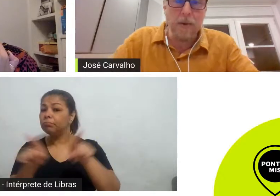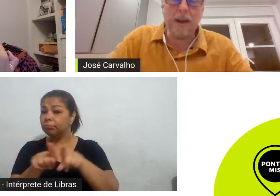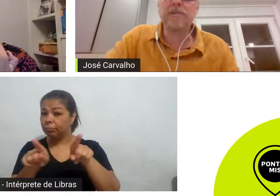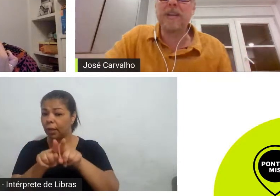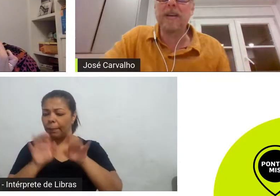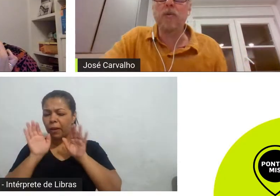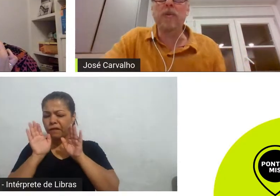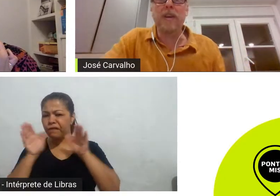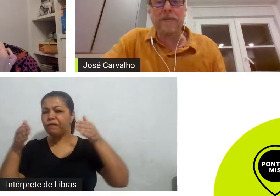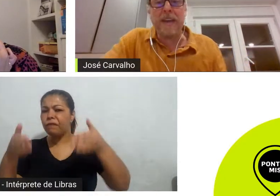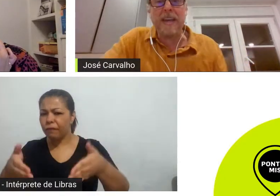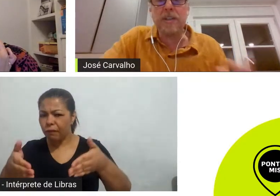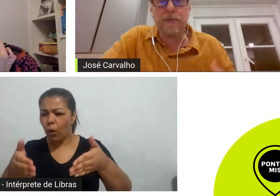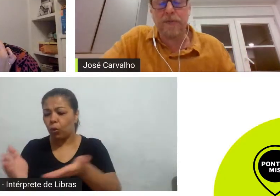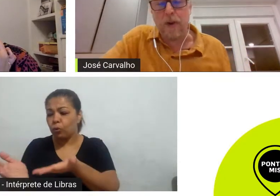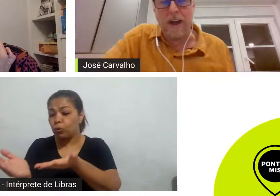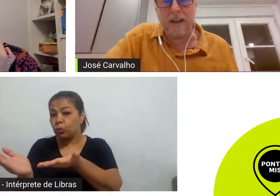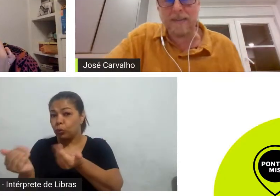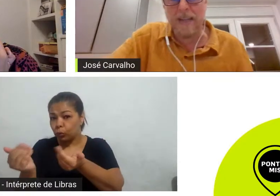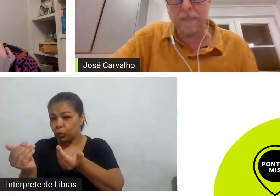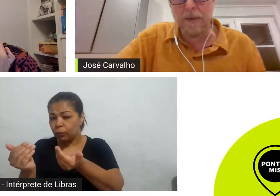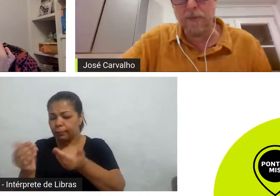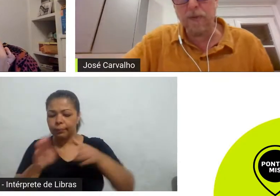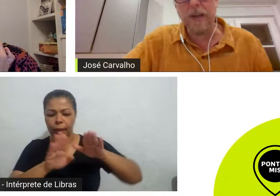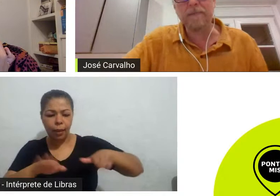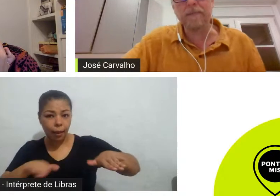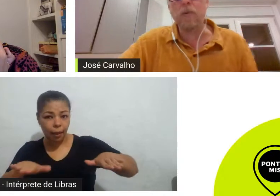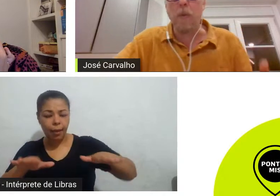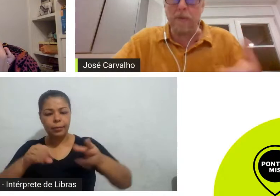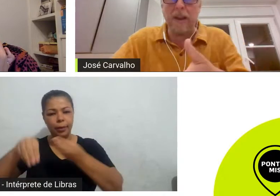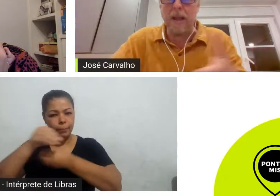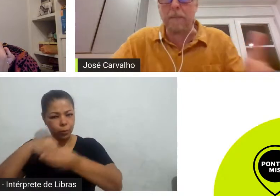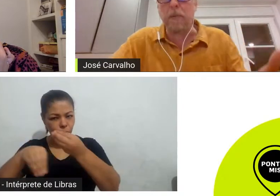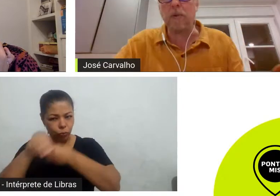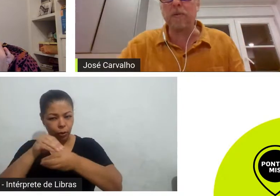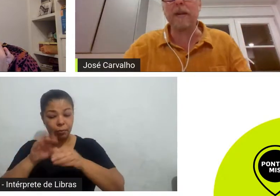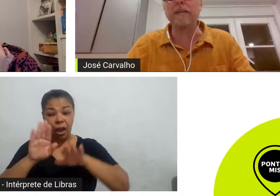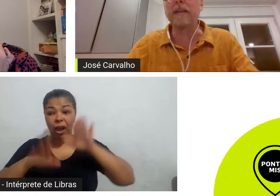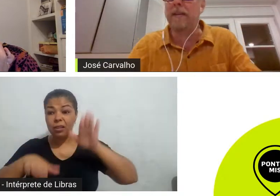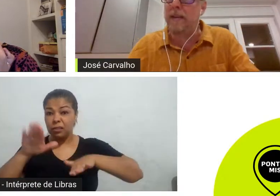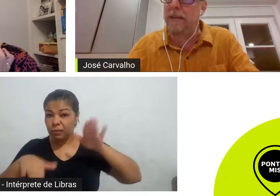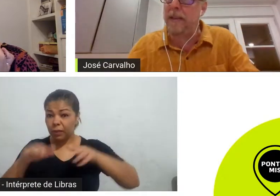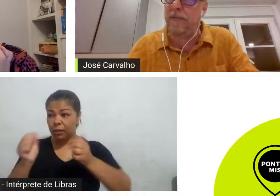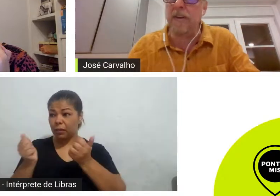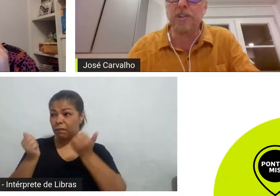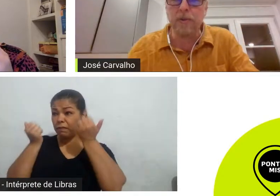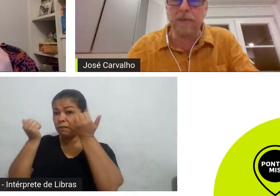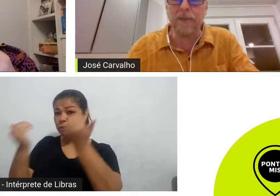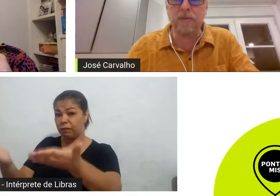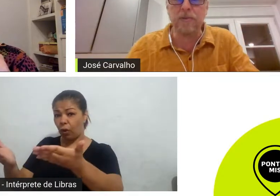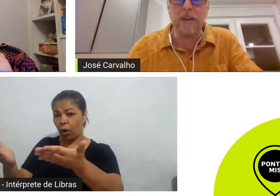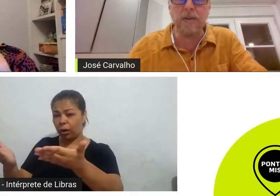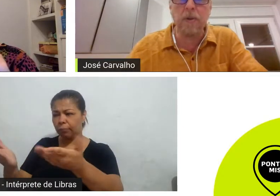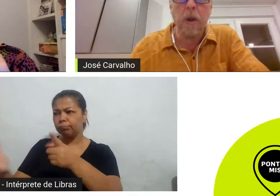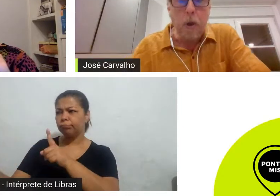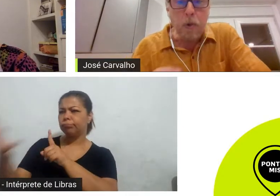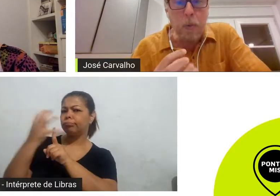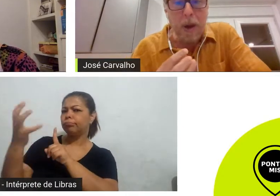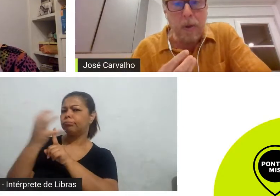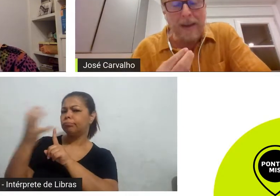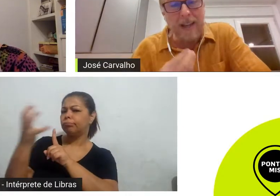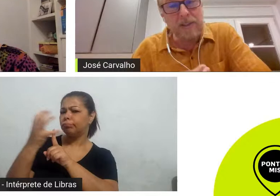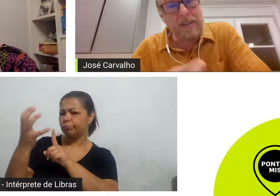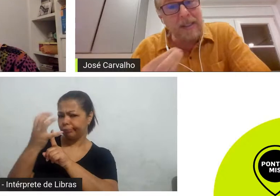eu acho que o que vinha de fora sempre foi como eu falei há pouco infantil e infantil juvenil